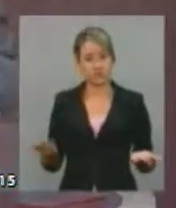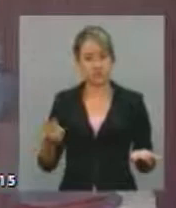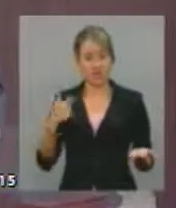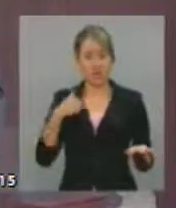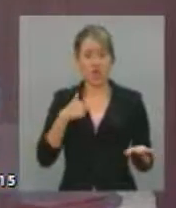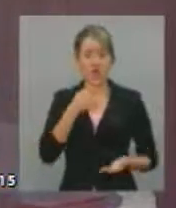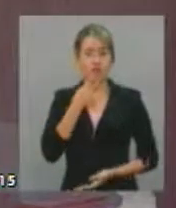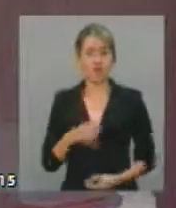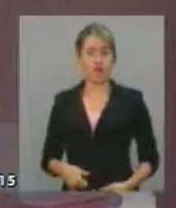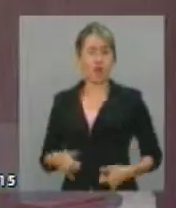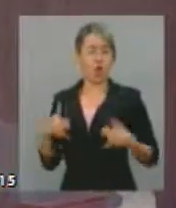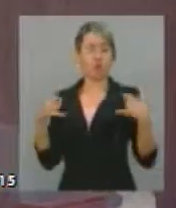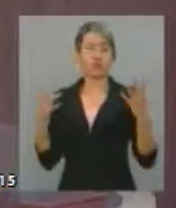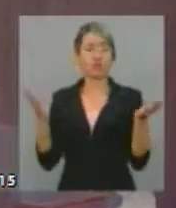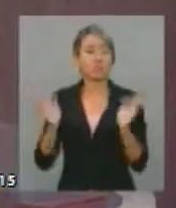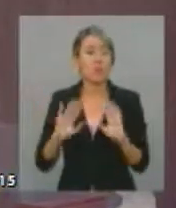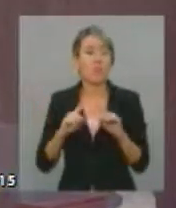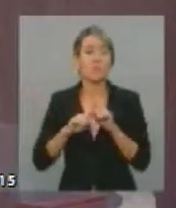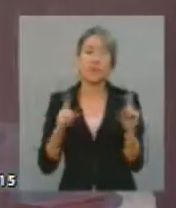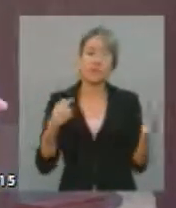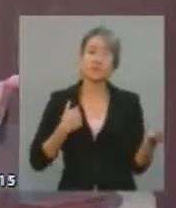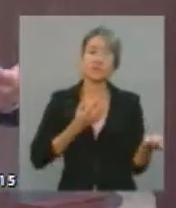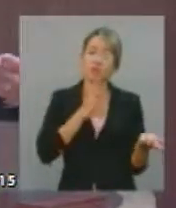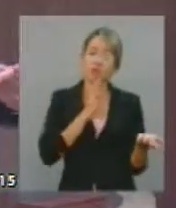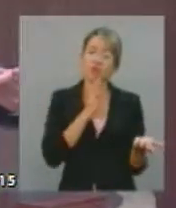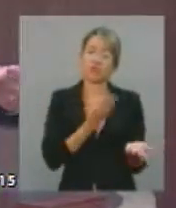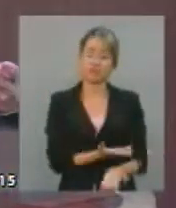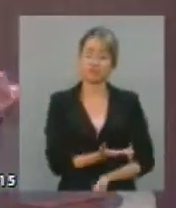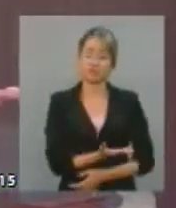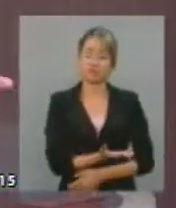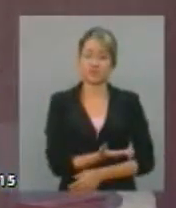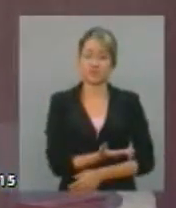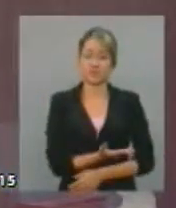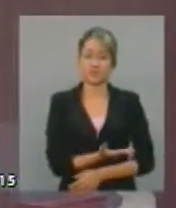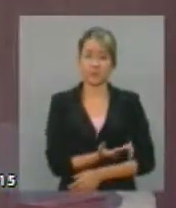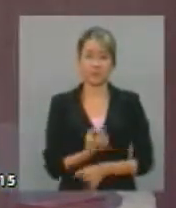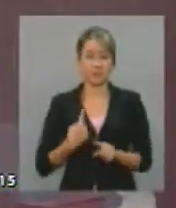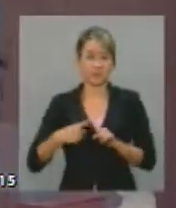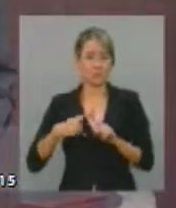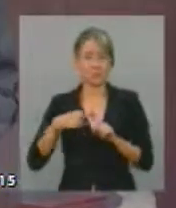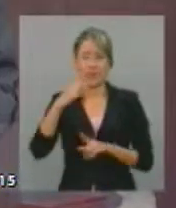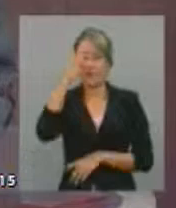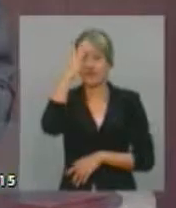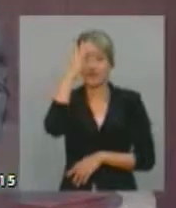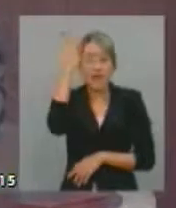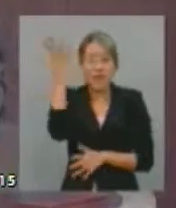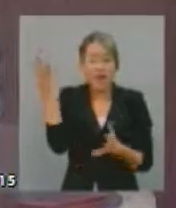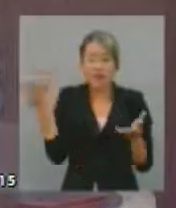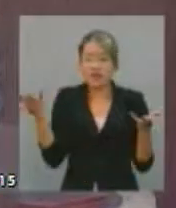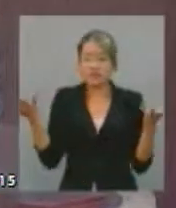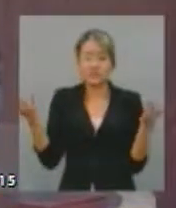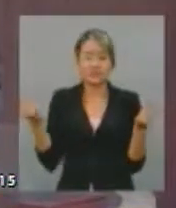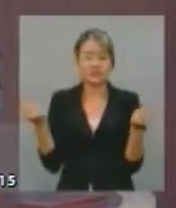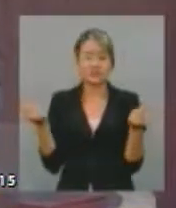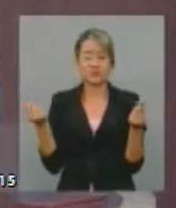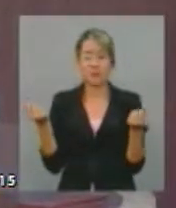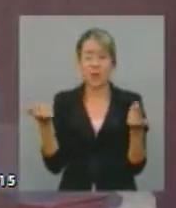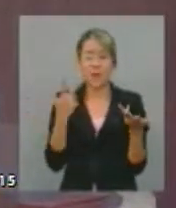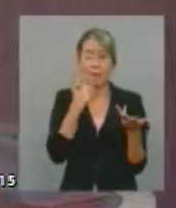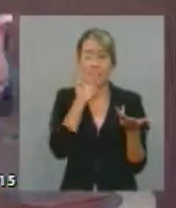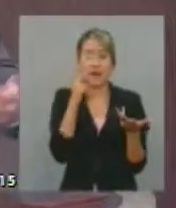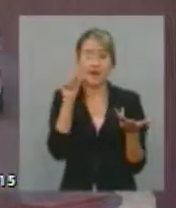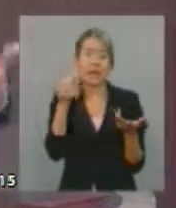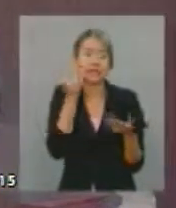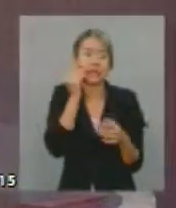estudioso, mas um estudante disso. Então, é porque é muito fácil, é demagógico, me permitam uma palavra,